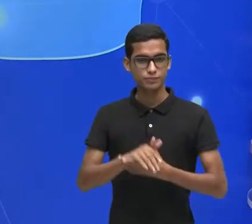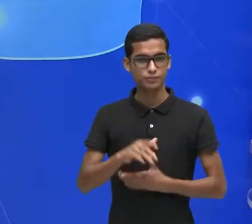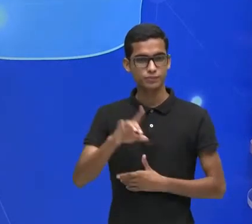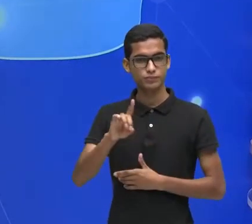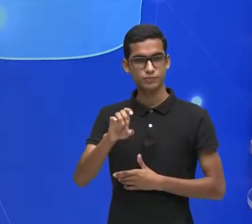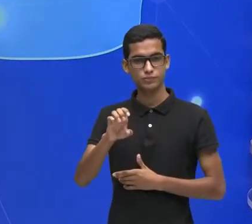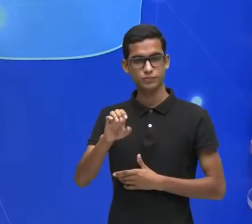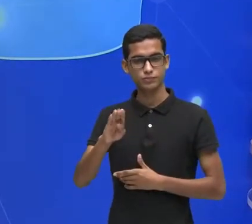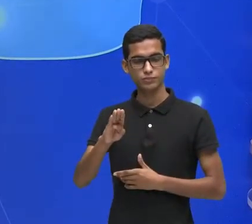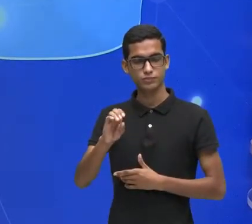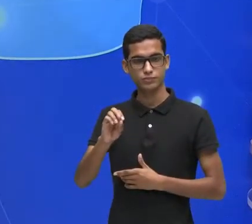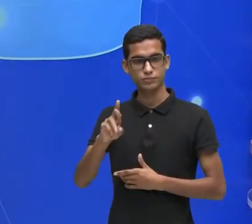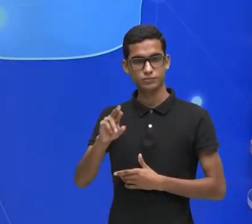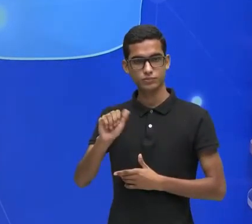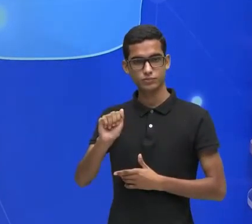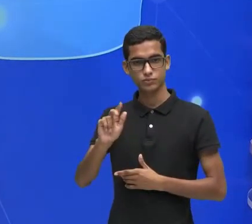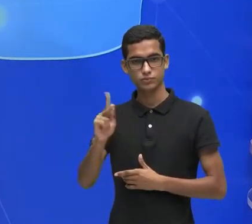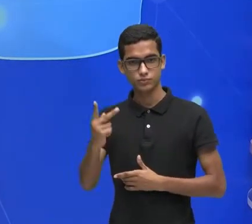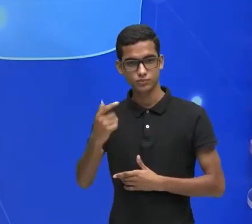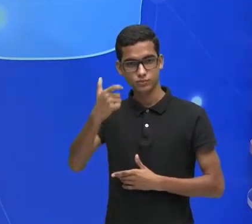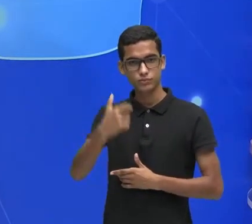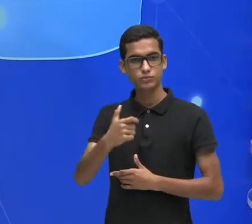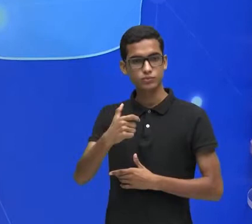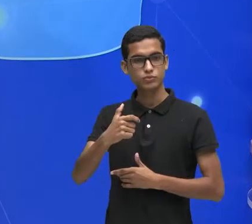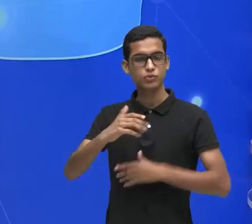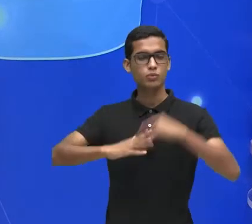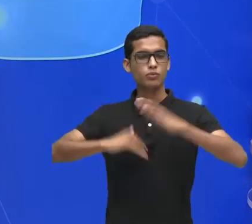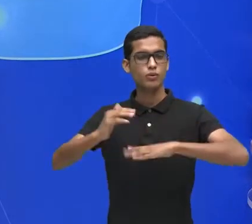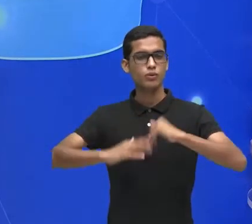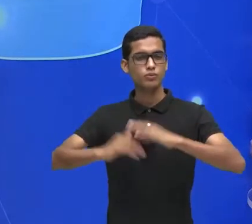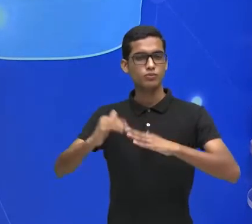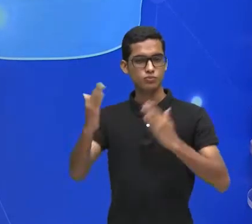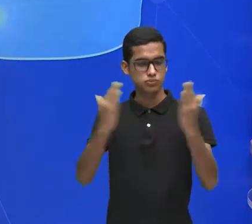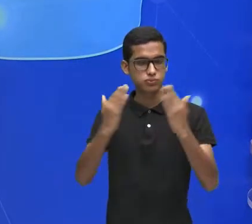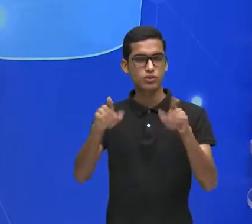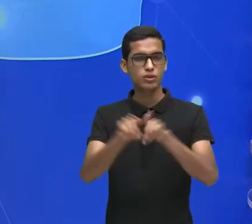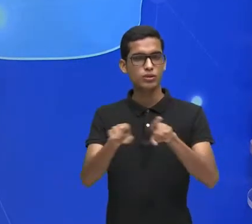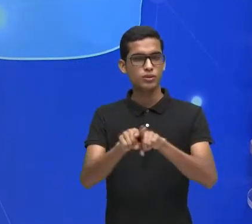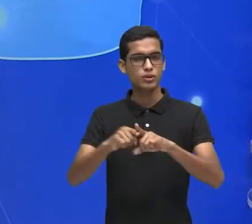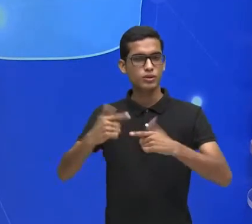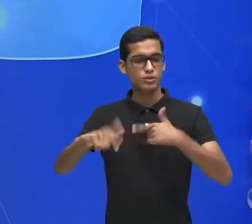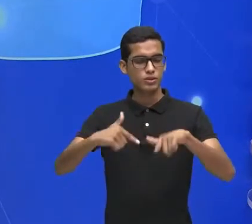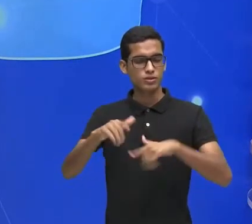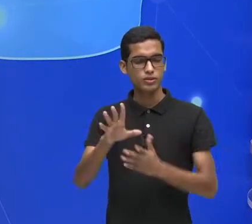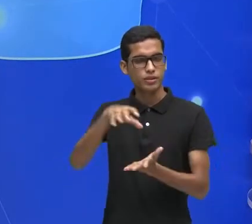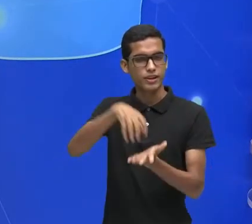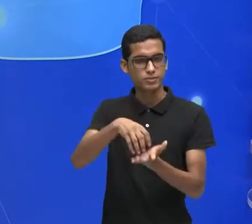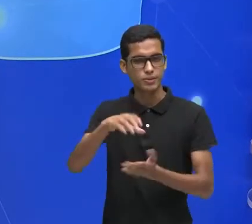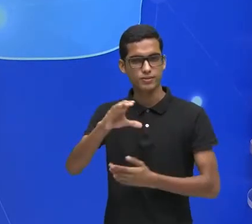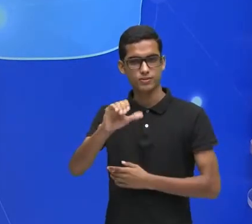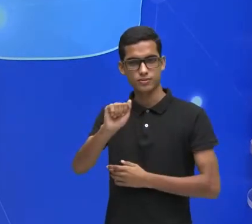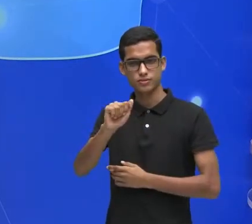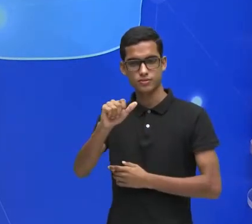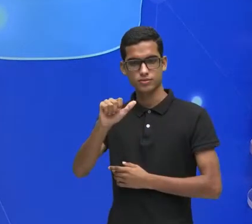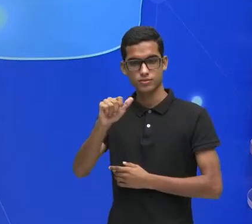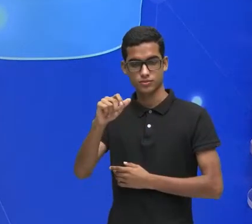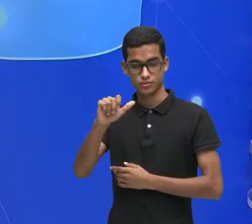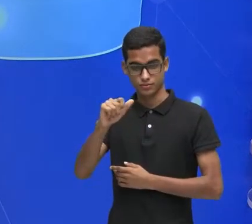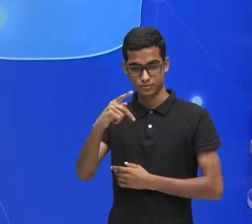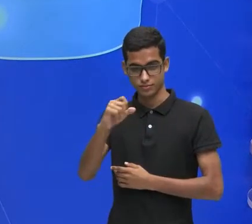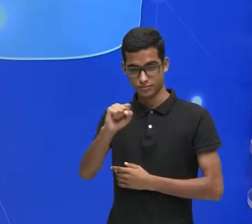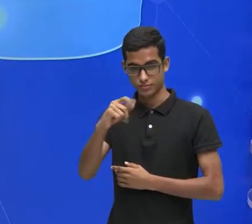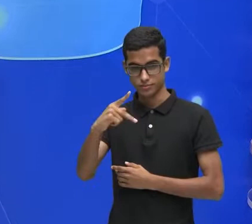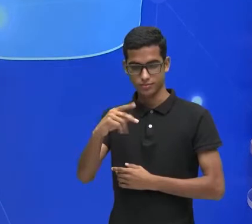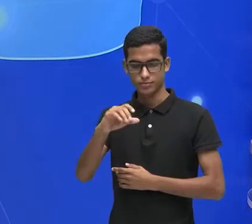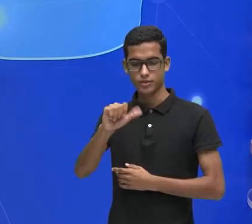Marreiro, sou do CASP, de GESC e hoje estamos aqui com as nossas assistentes sociais.